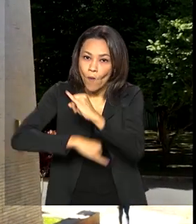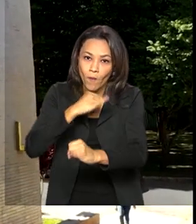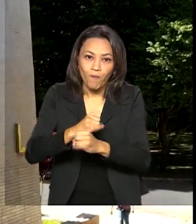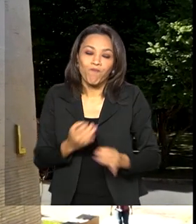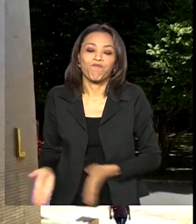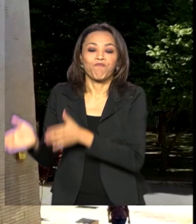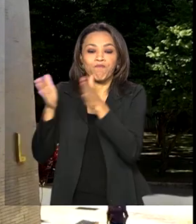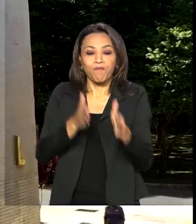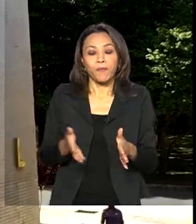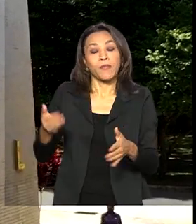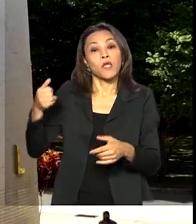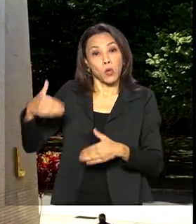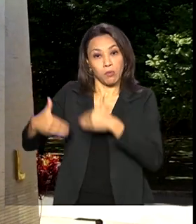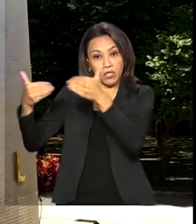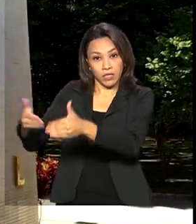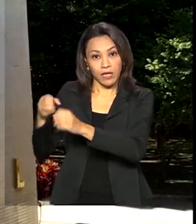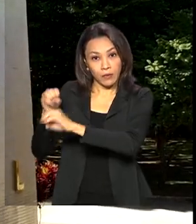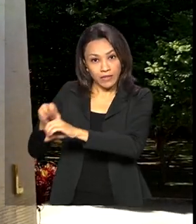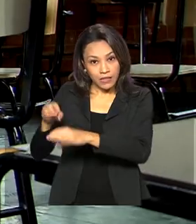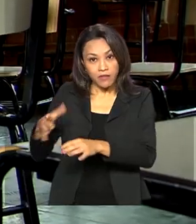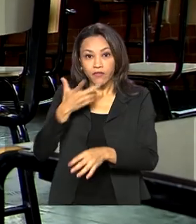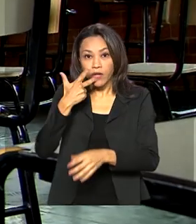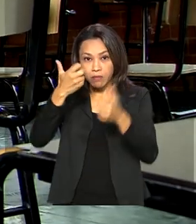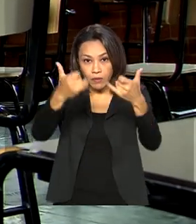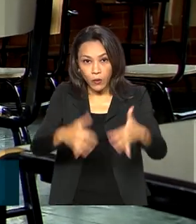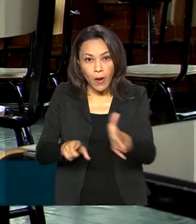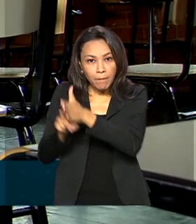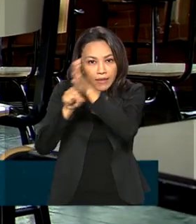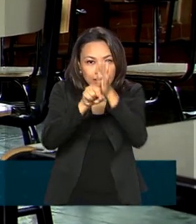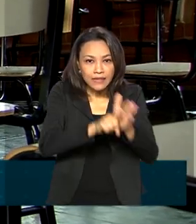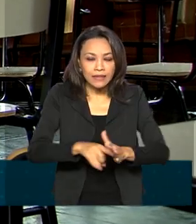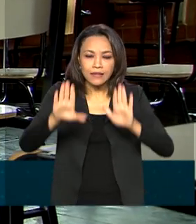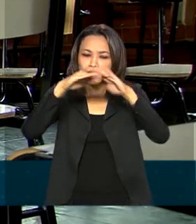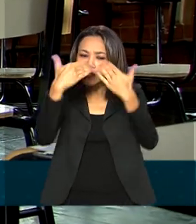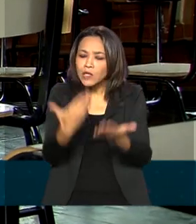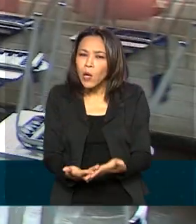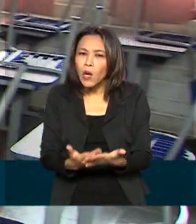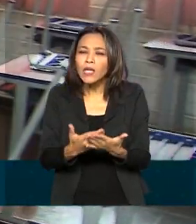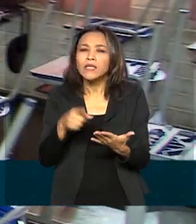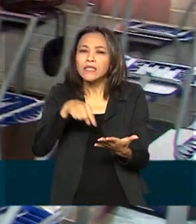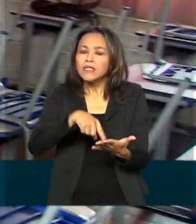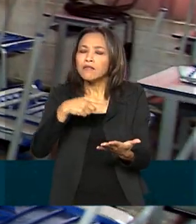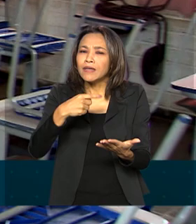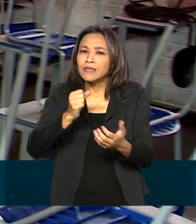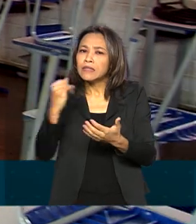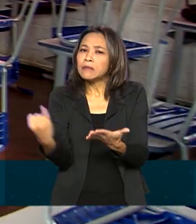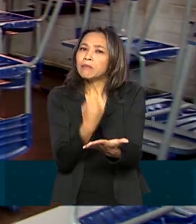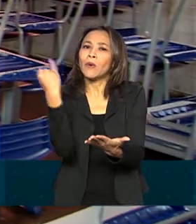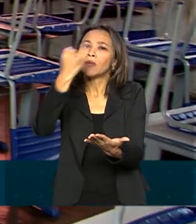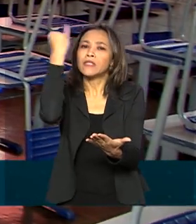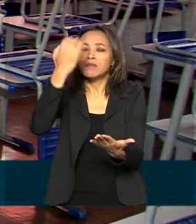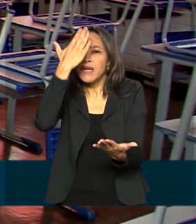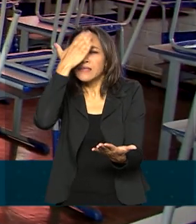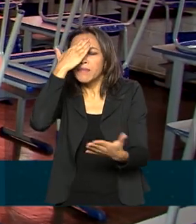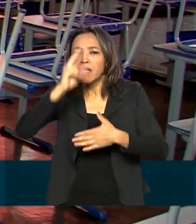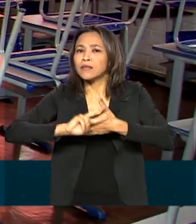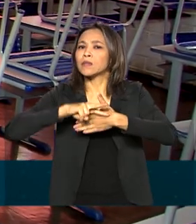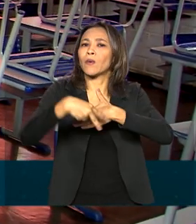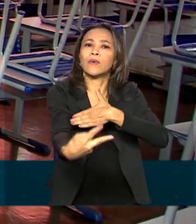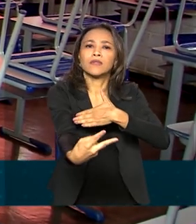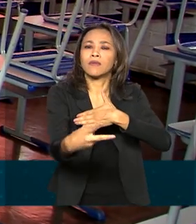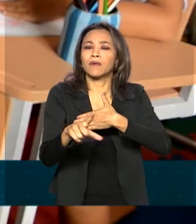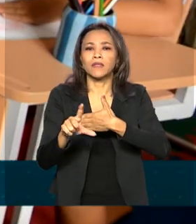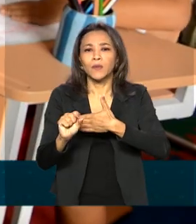Educação, o Censo Escolar 2020 terá grande importância na compreensão das consequências causadas